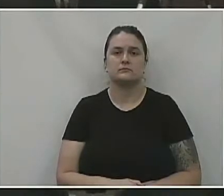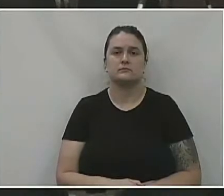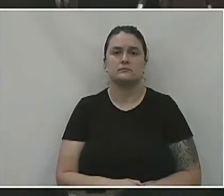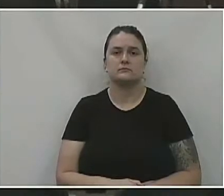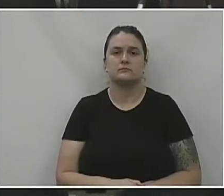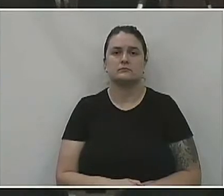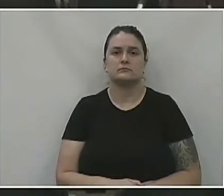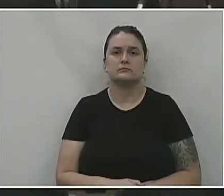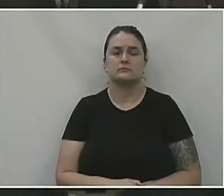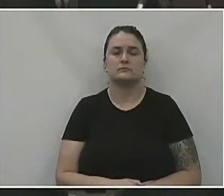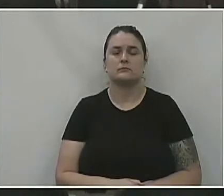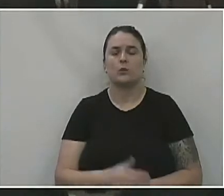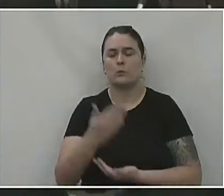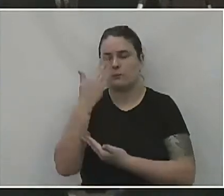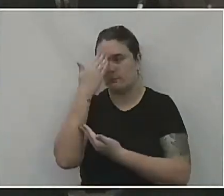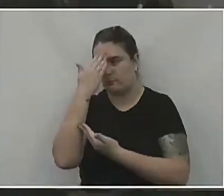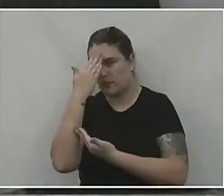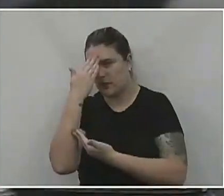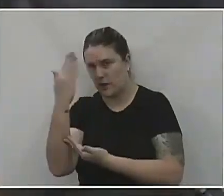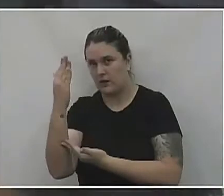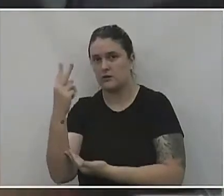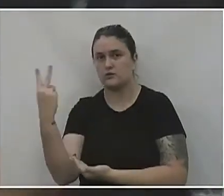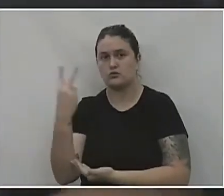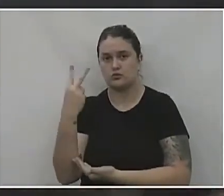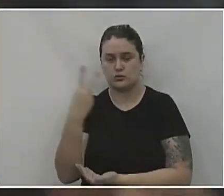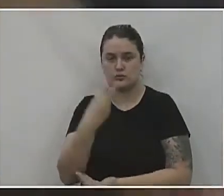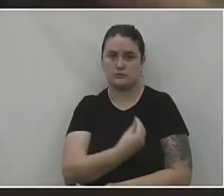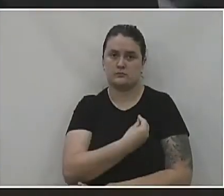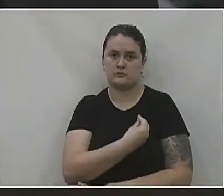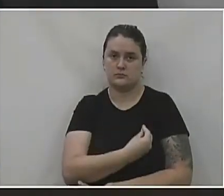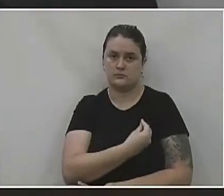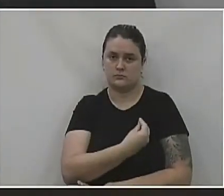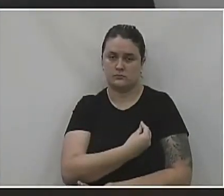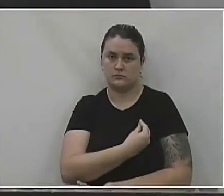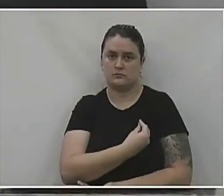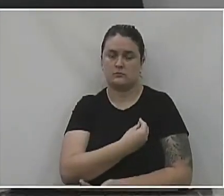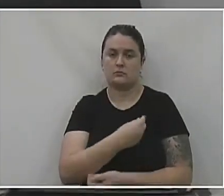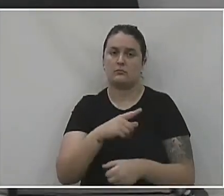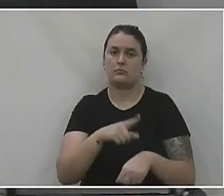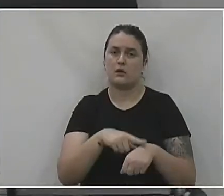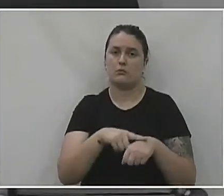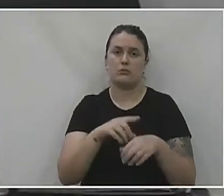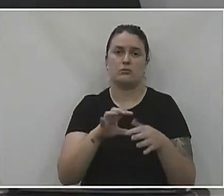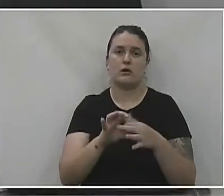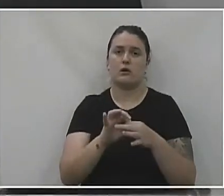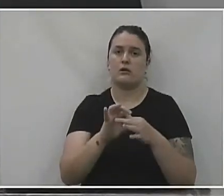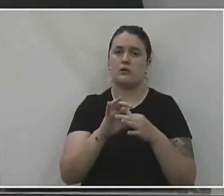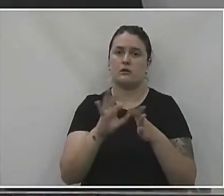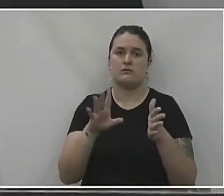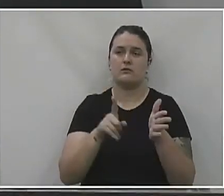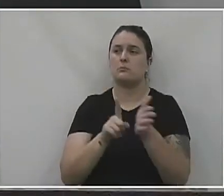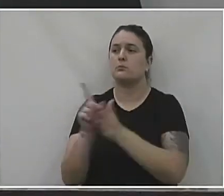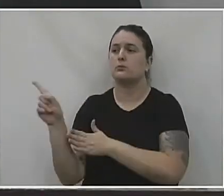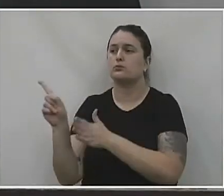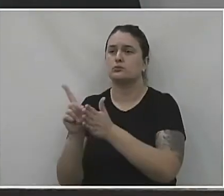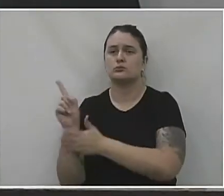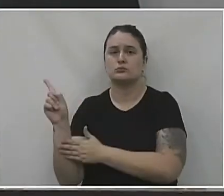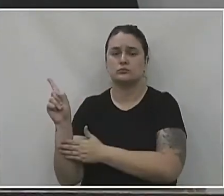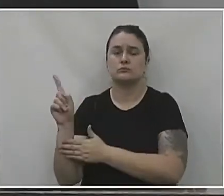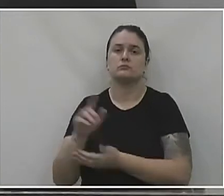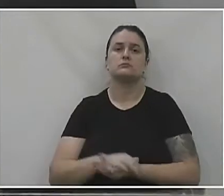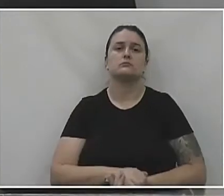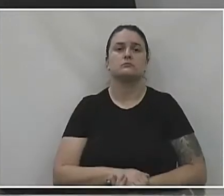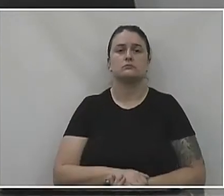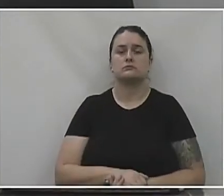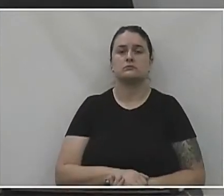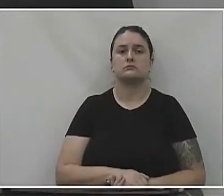Nós agradecemos a presença de vocês, e nesse momento eu deixo a palavra aberta